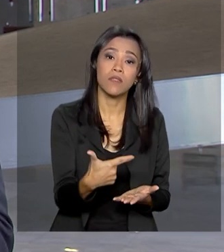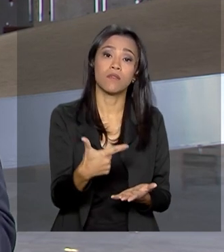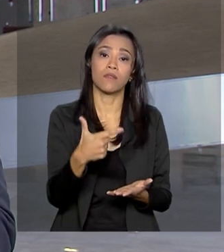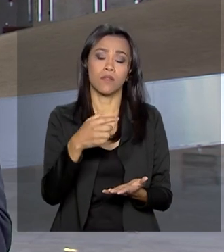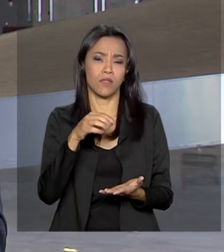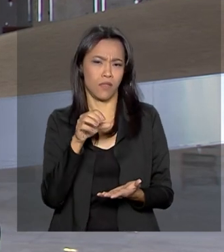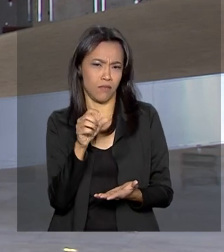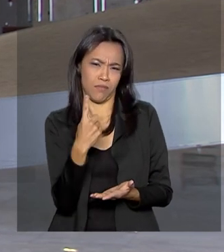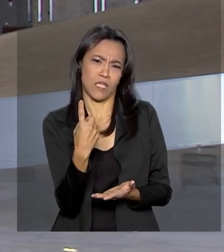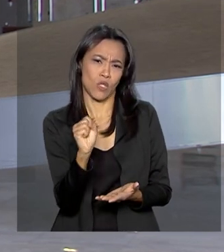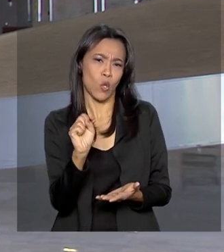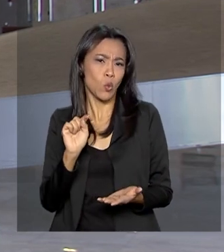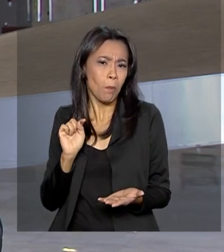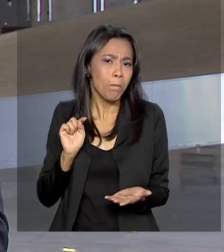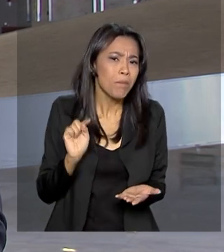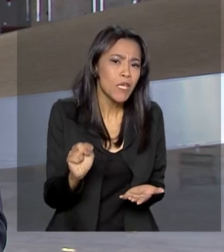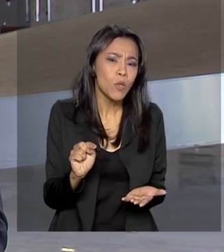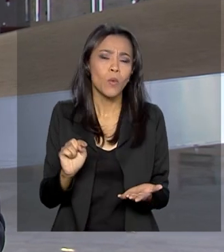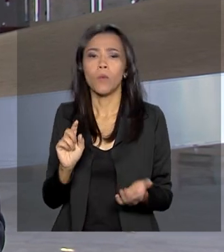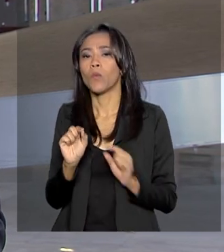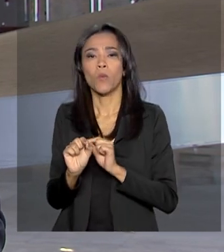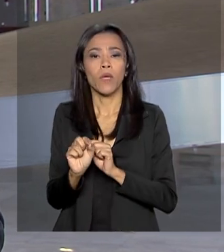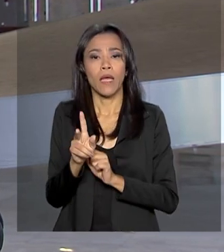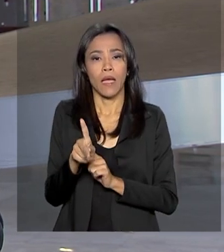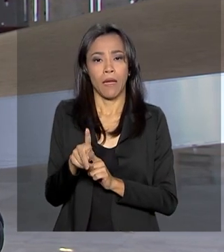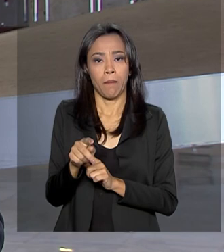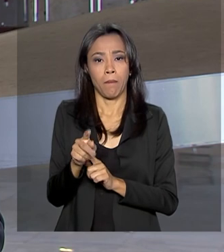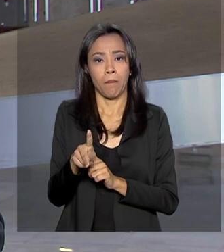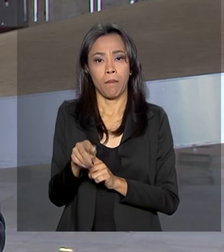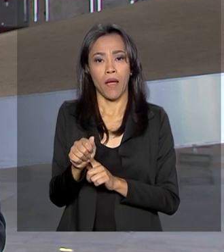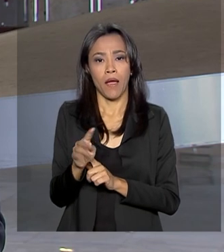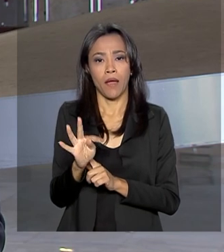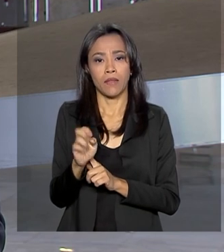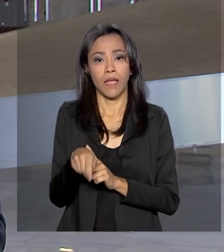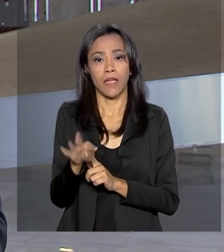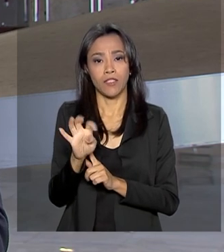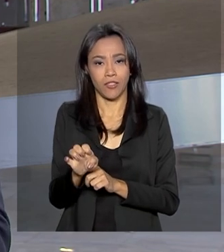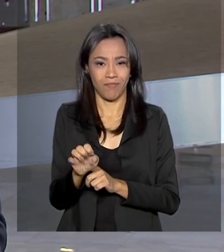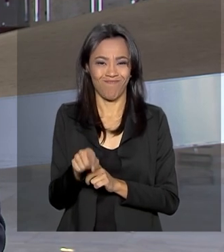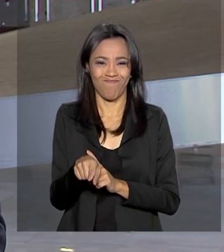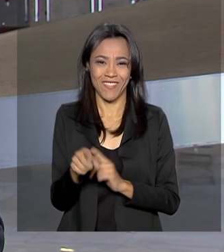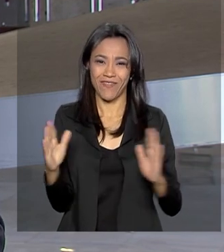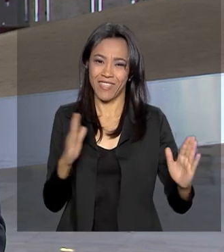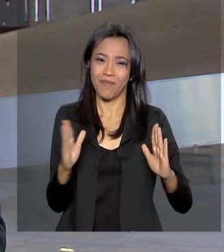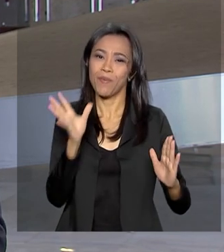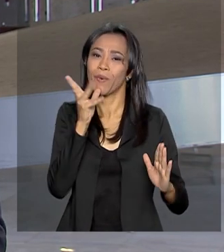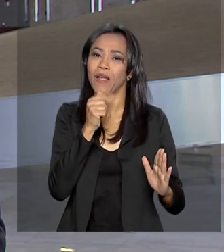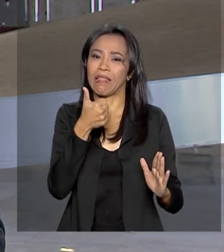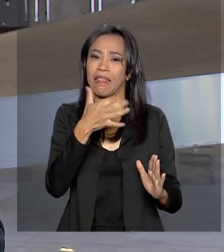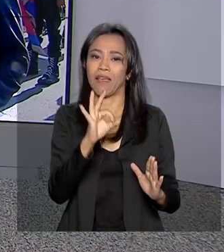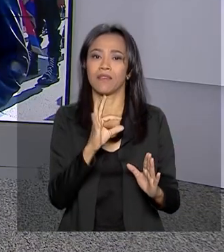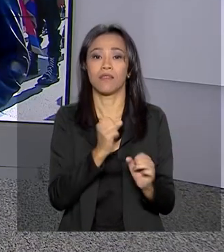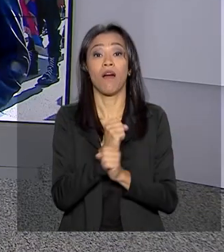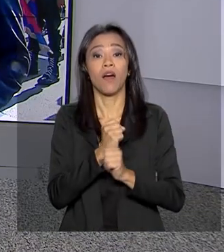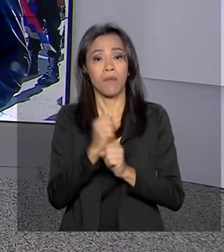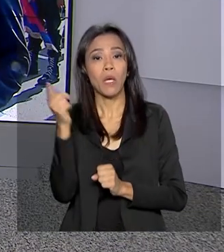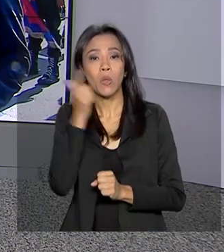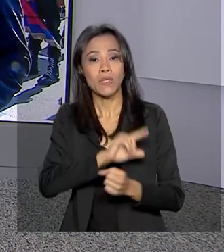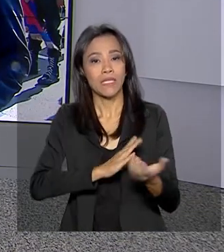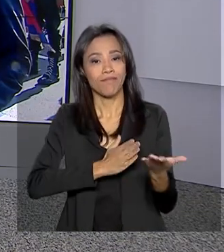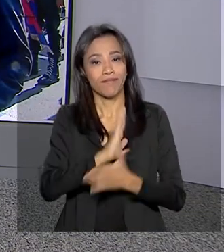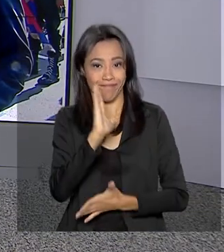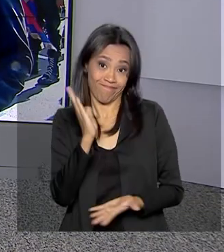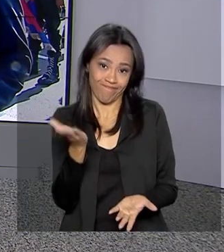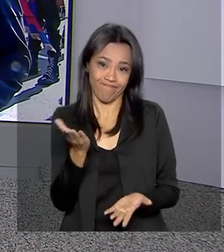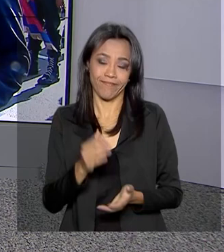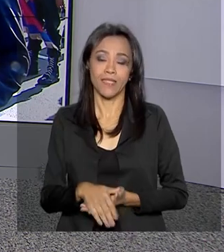patentes, o que dá uma média de 10 anos para uma concessão ser aprovada. Eu volto com você, Carla. Tá certo, Pablo, muito obrigada.